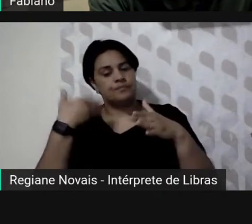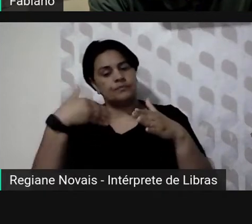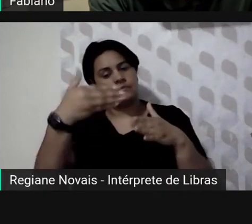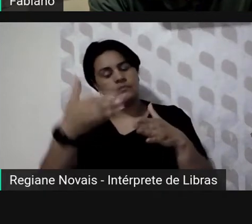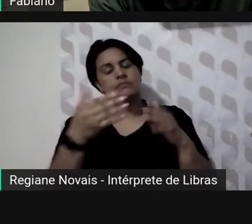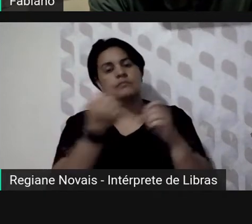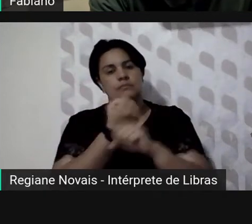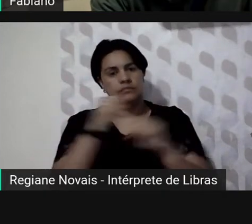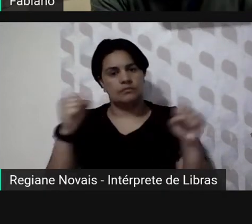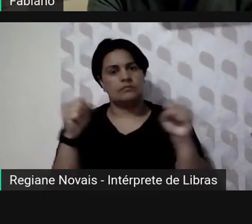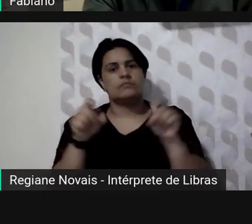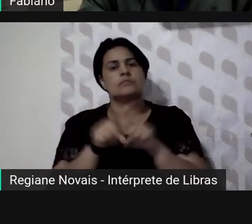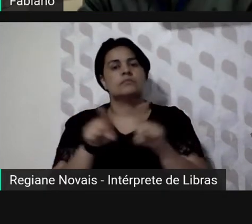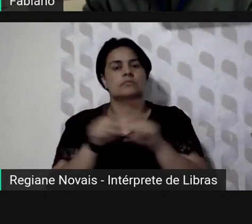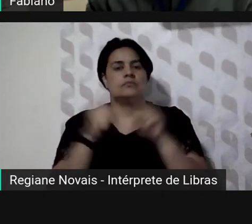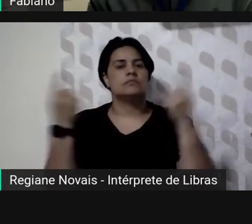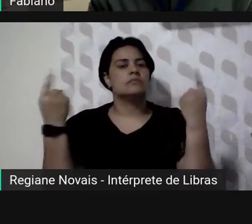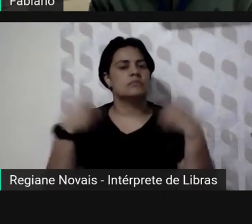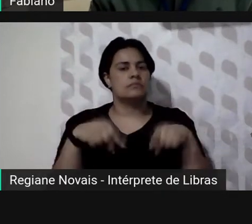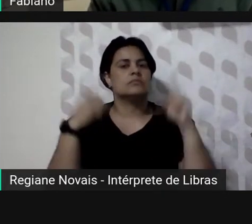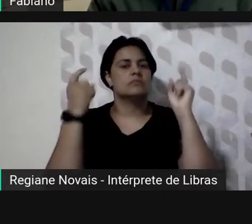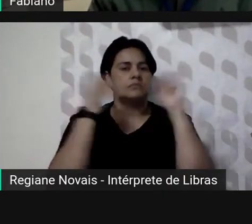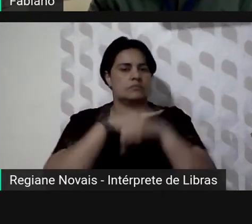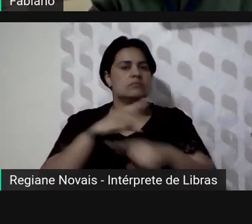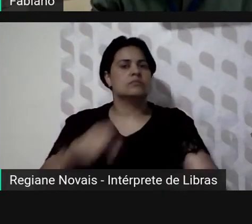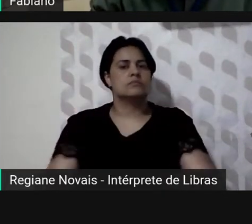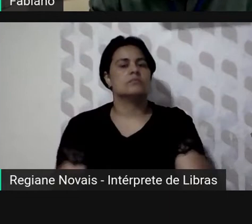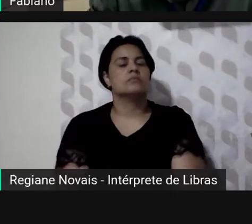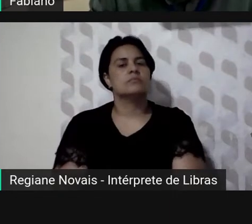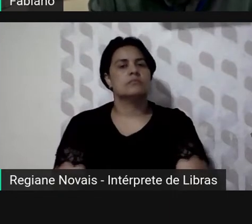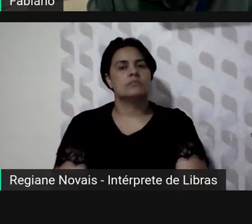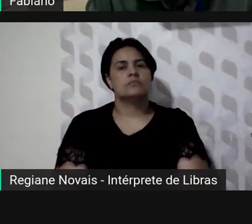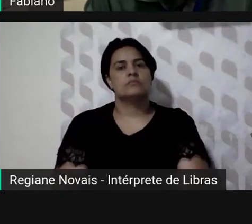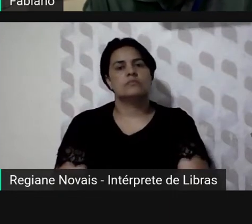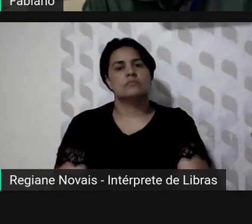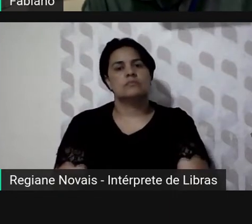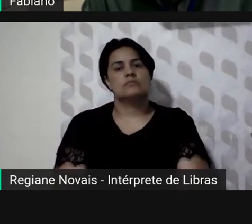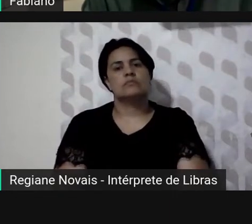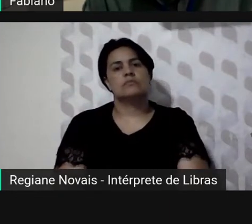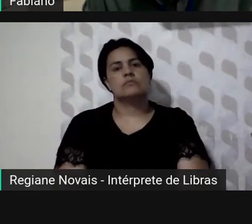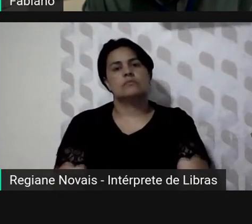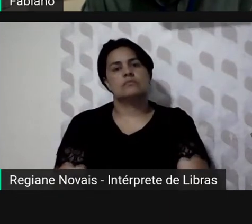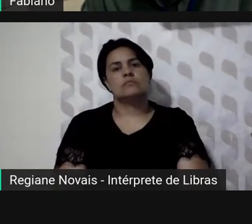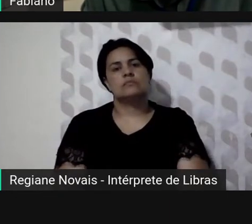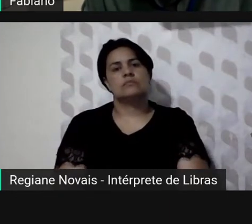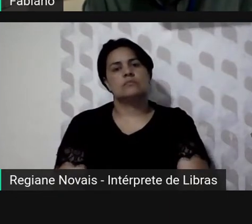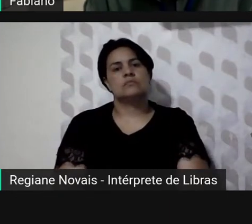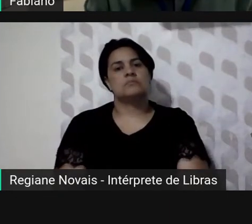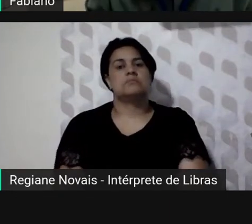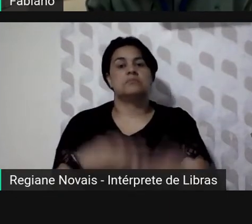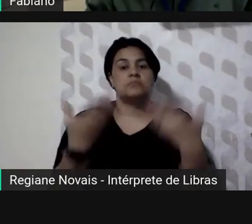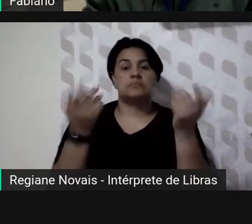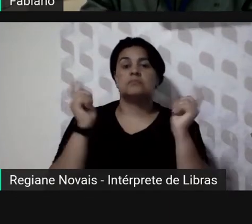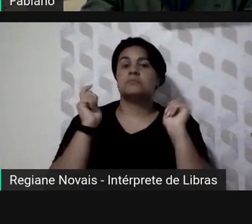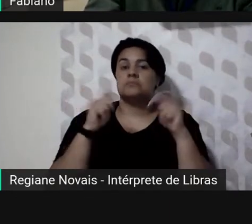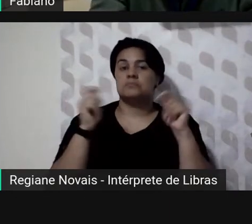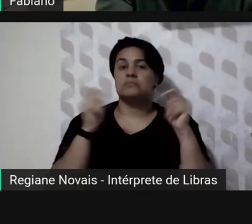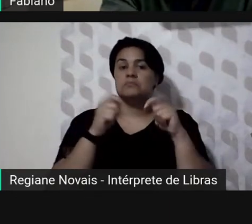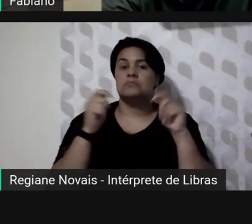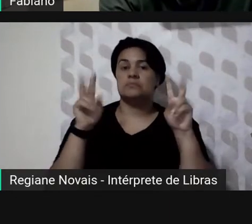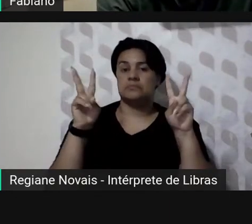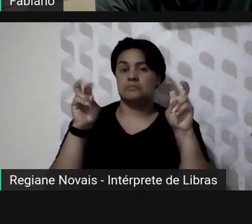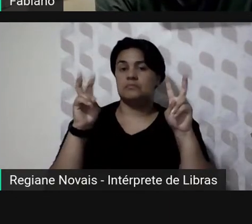tão desafiador no sentido de aproveitá-lo isso pode ser tema de grupo de pesquisa aqui no programa de pós-graduação com